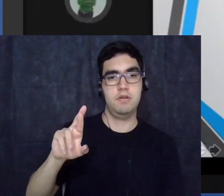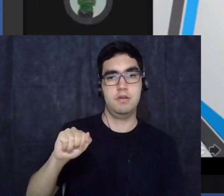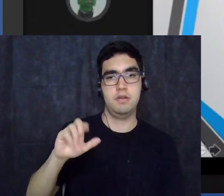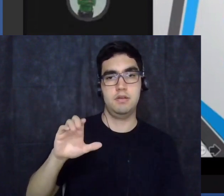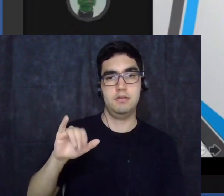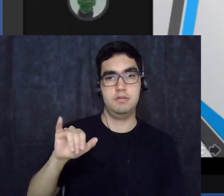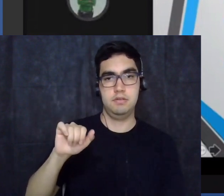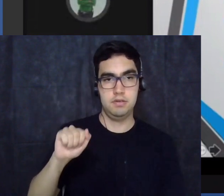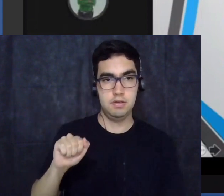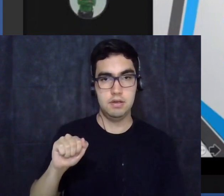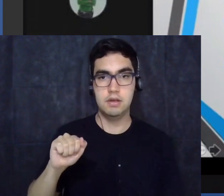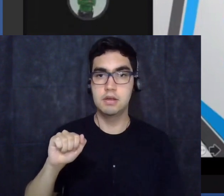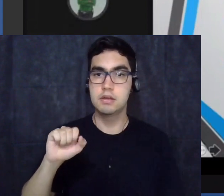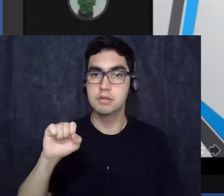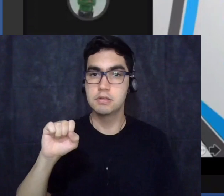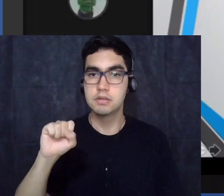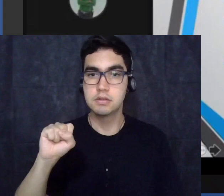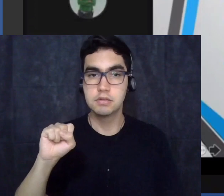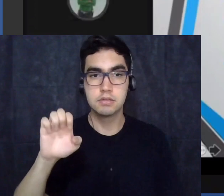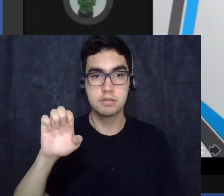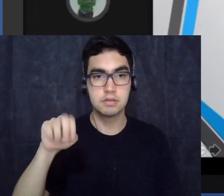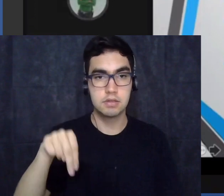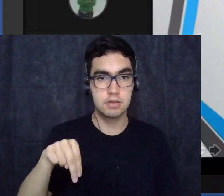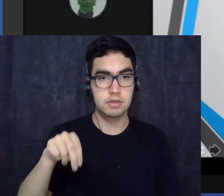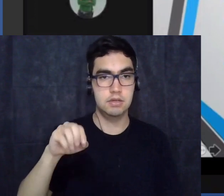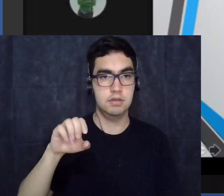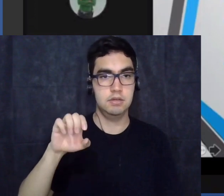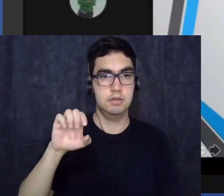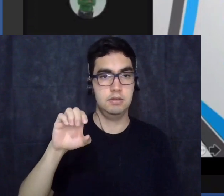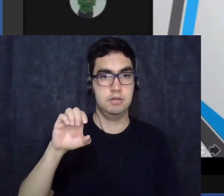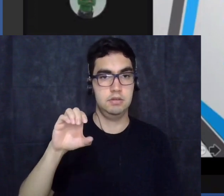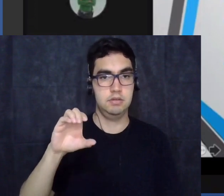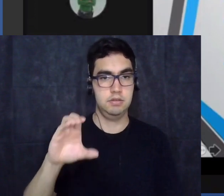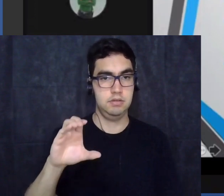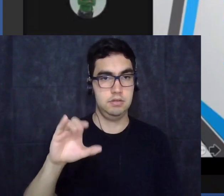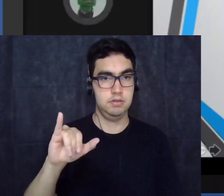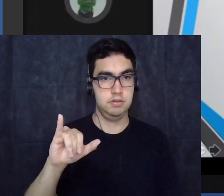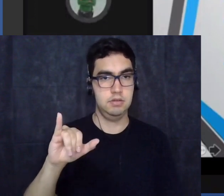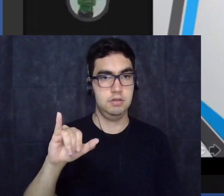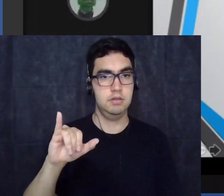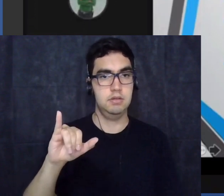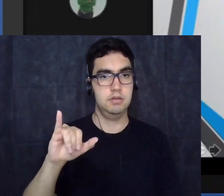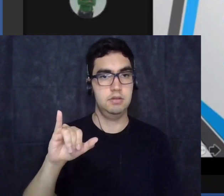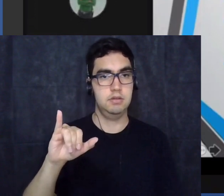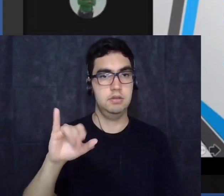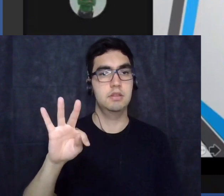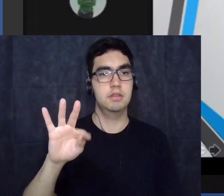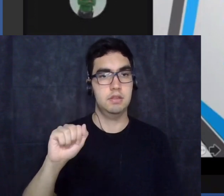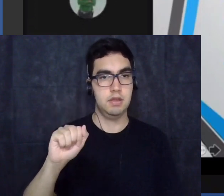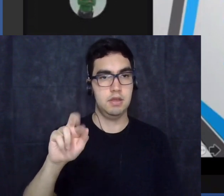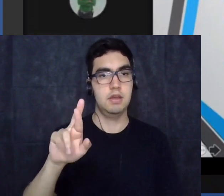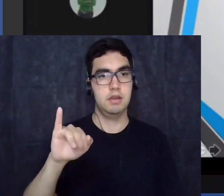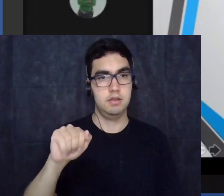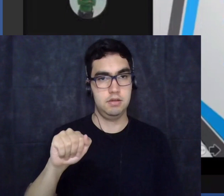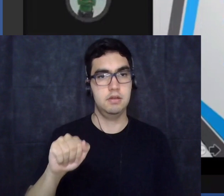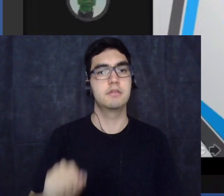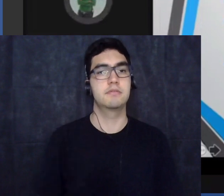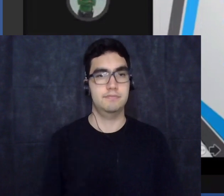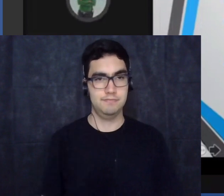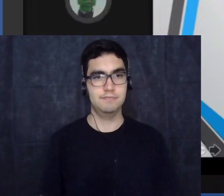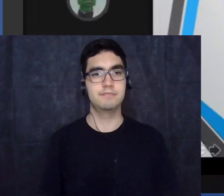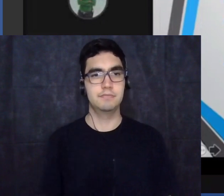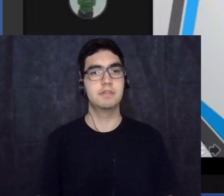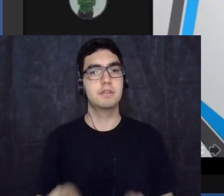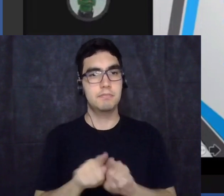o voto universal masculino não existia e, muito menos, o